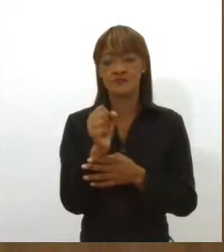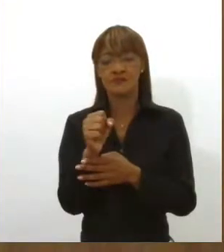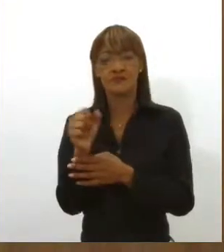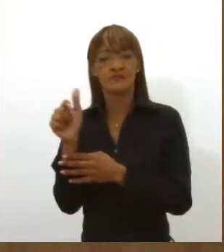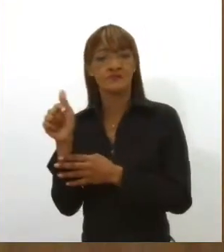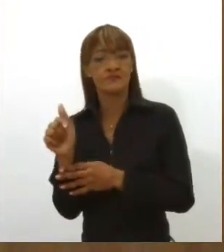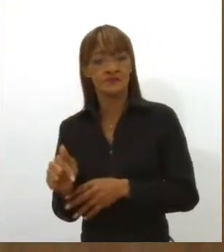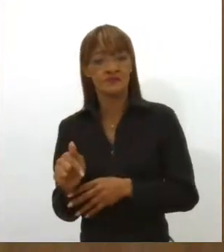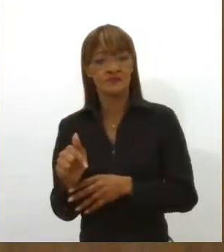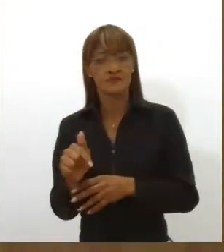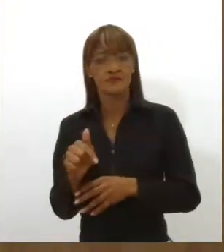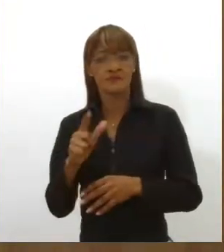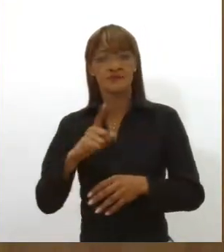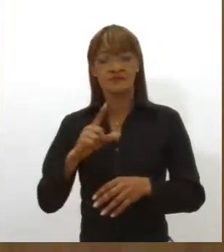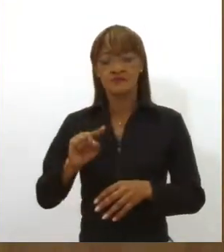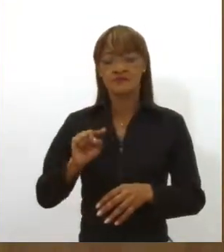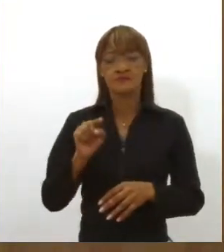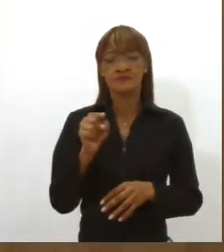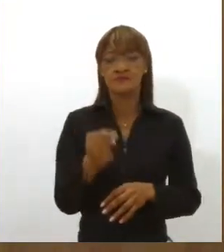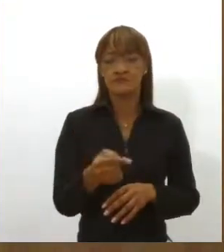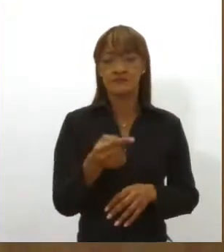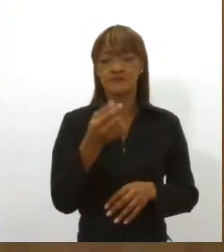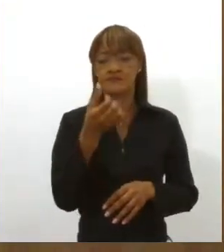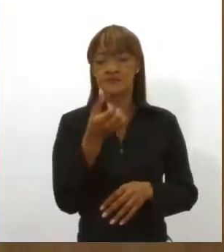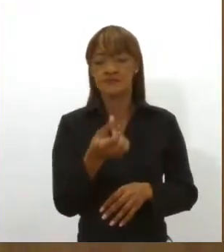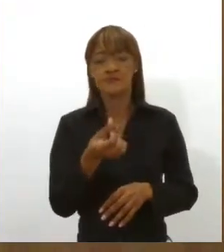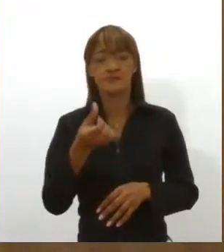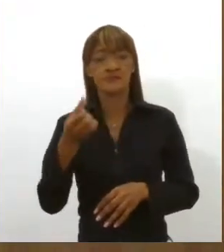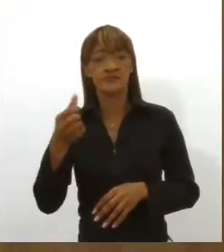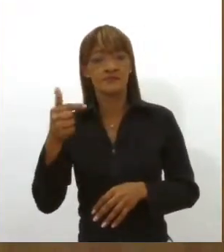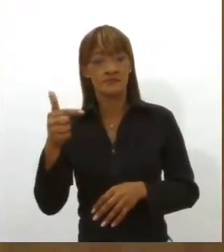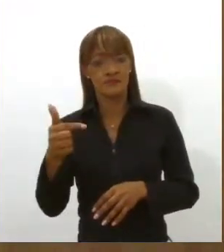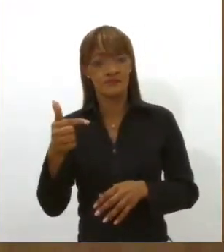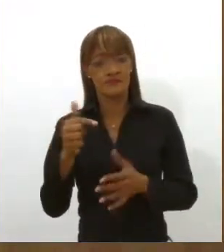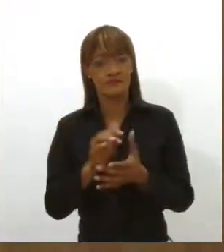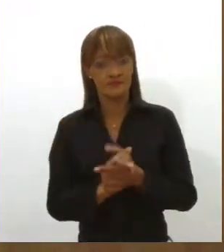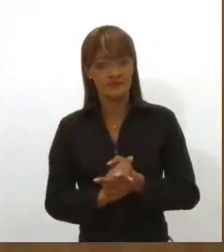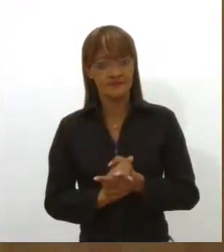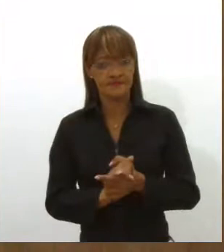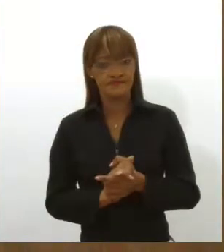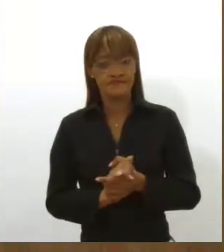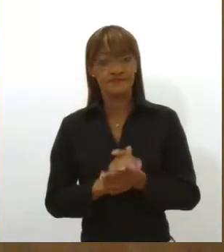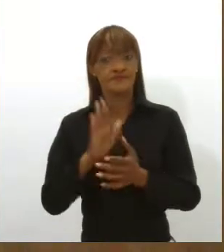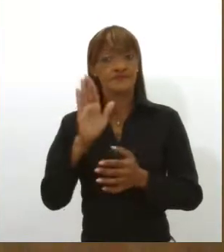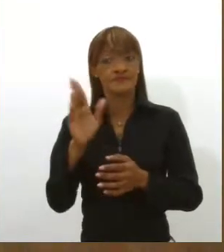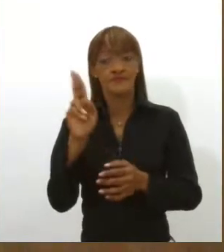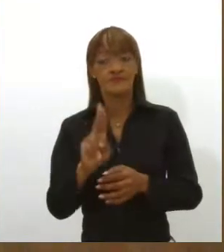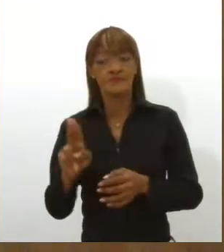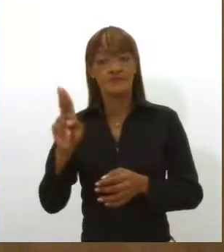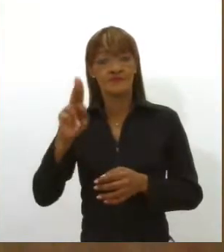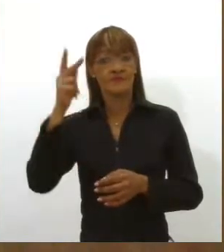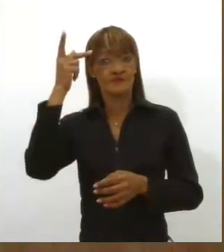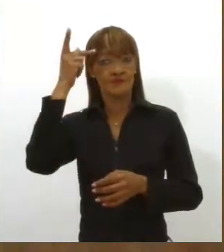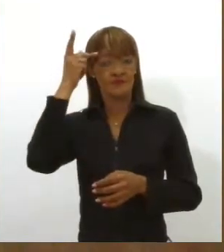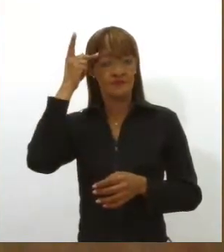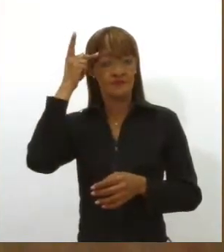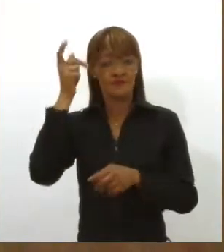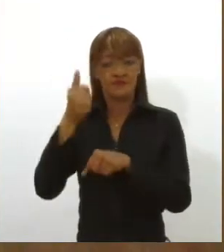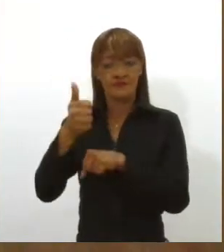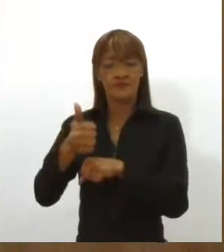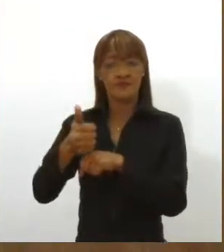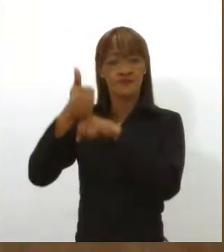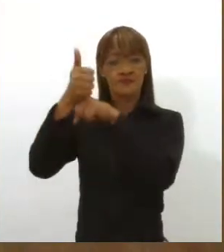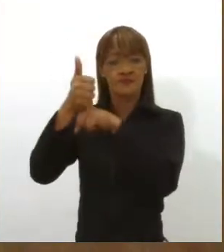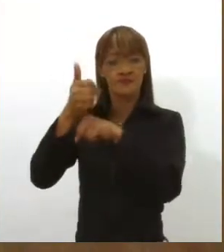1.662 participantes. A Universidade de São Paulo ficou no primeiro lugar nacional, seguida da